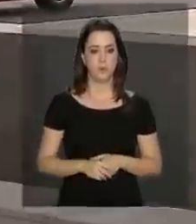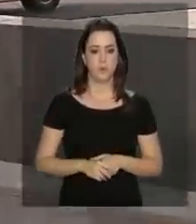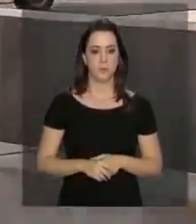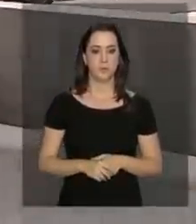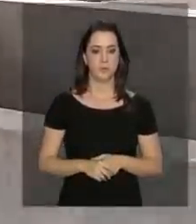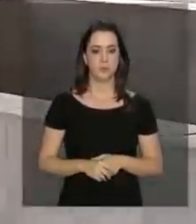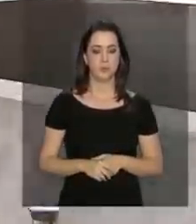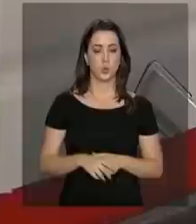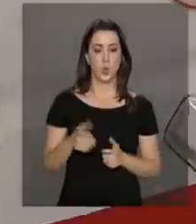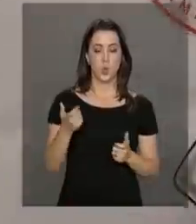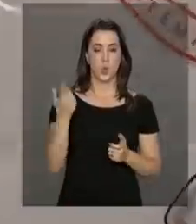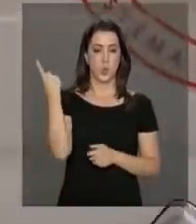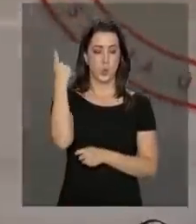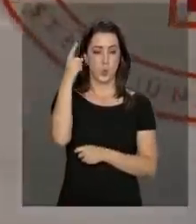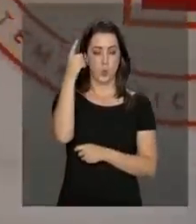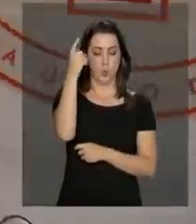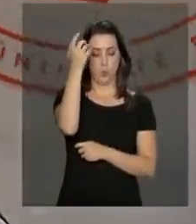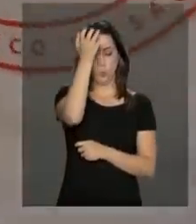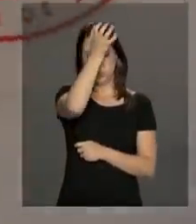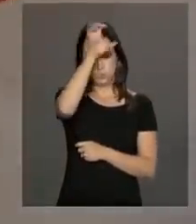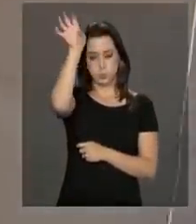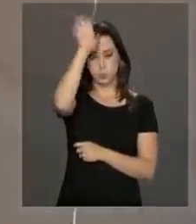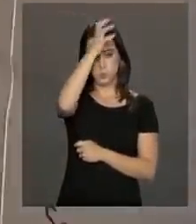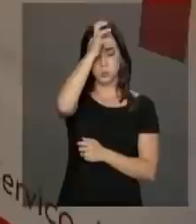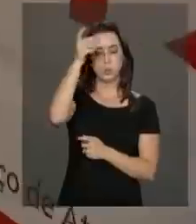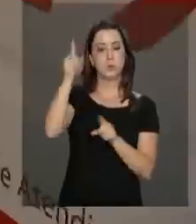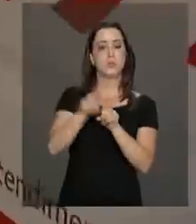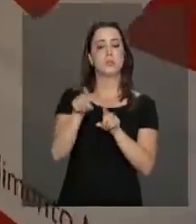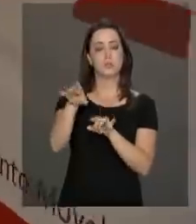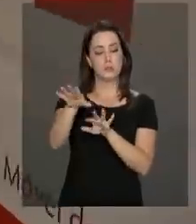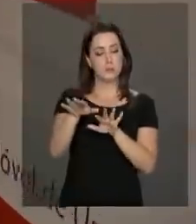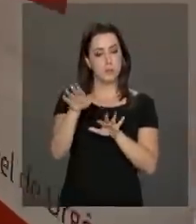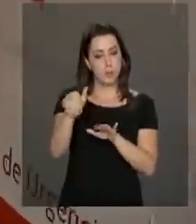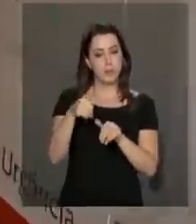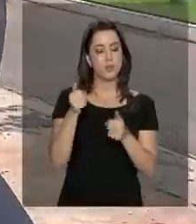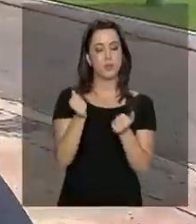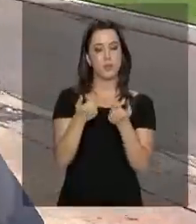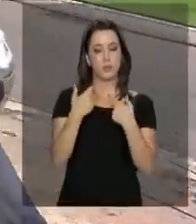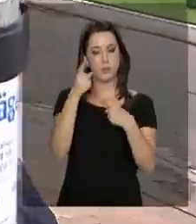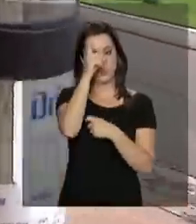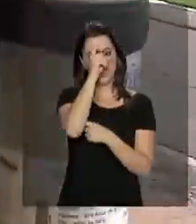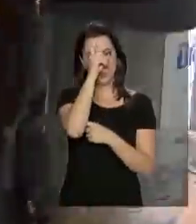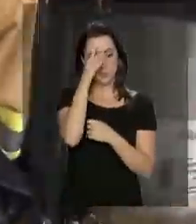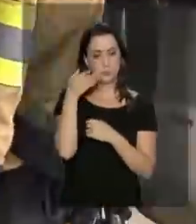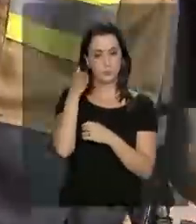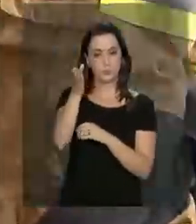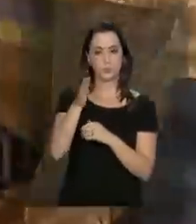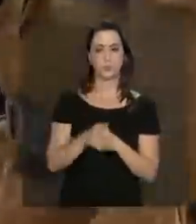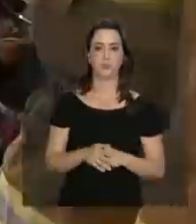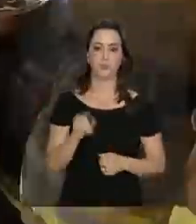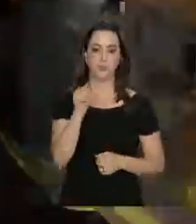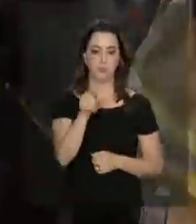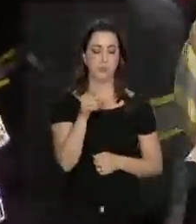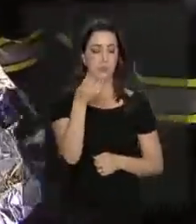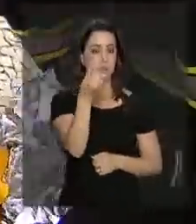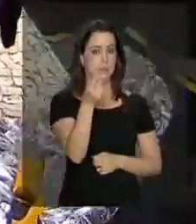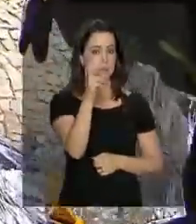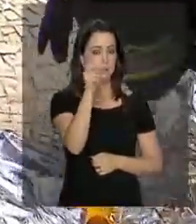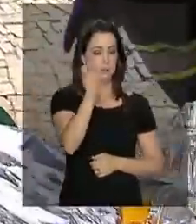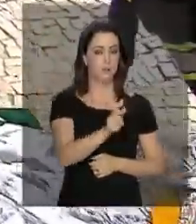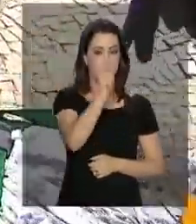Ambulâncias do SAMU também foram chamadas para levar os pacientes para o hospital. Ao todo, 65